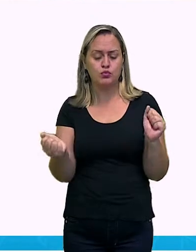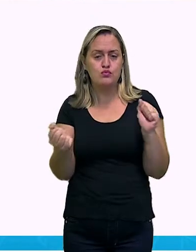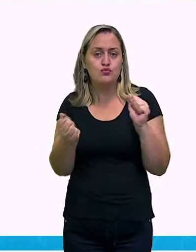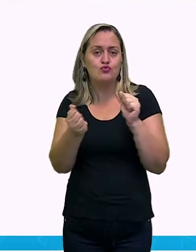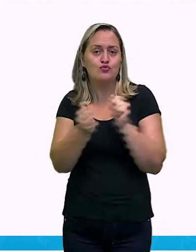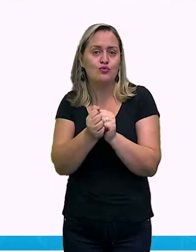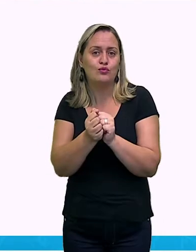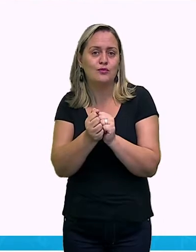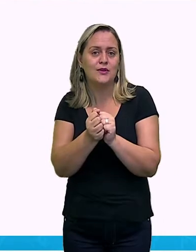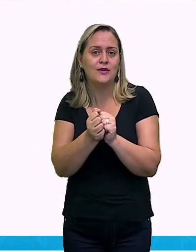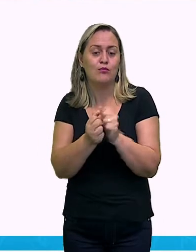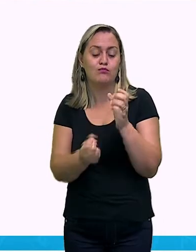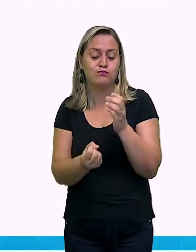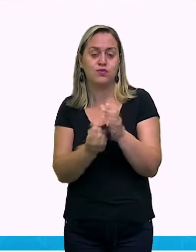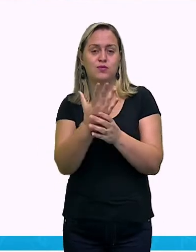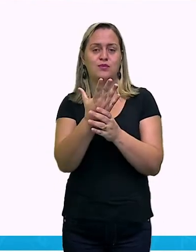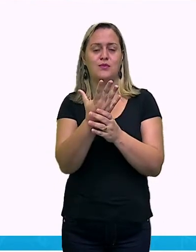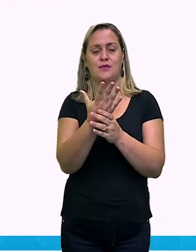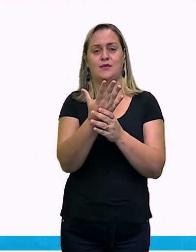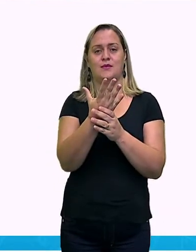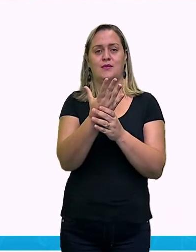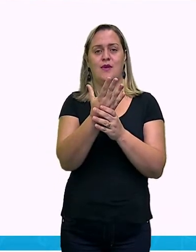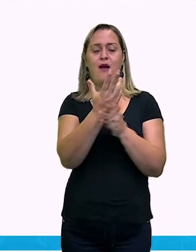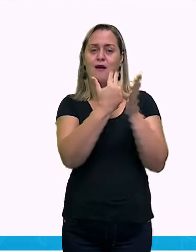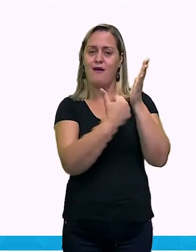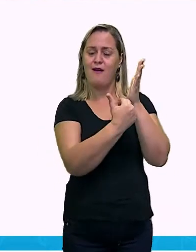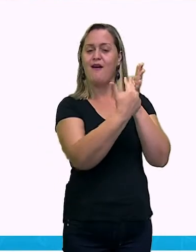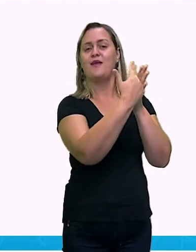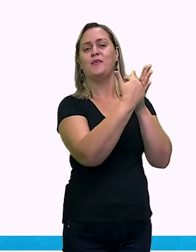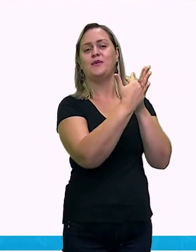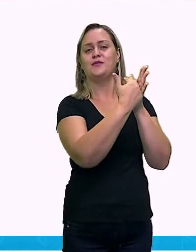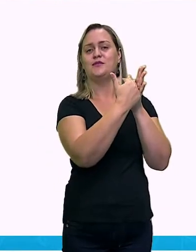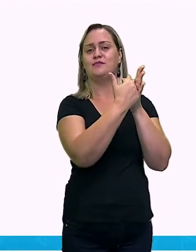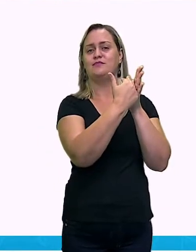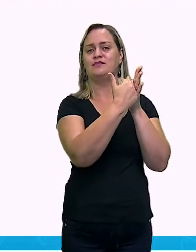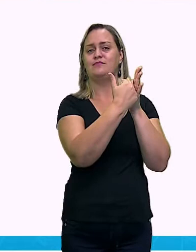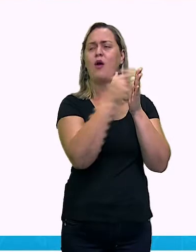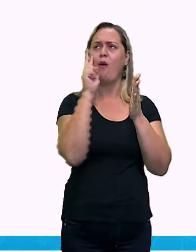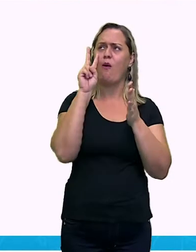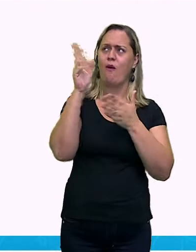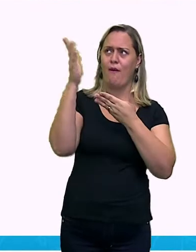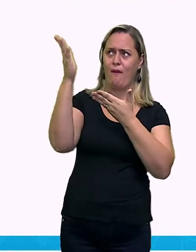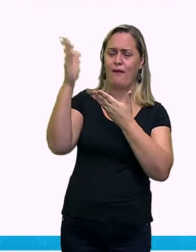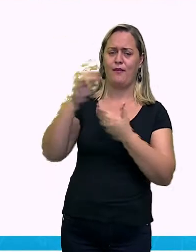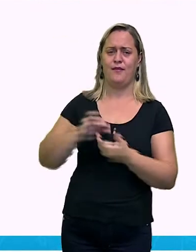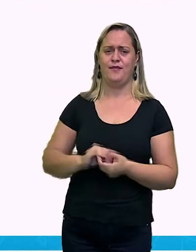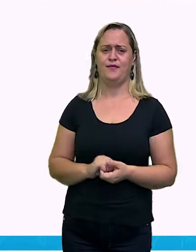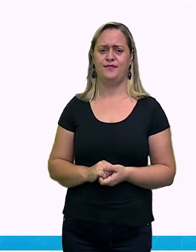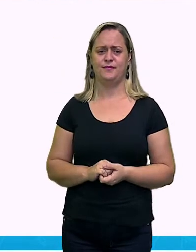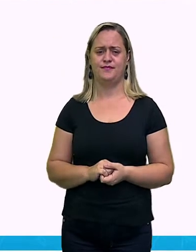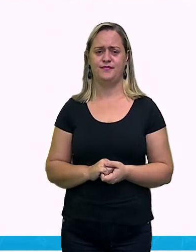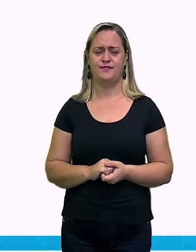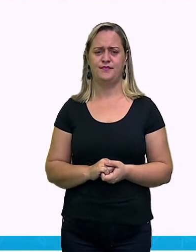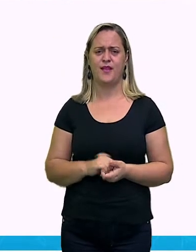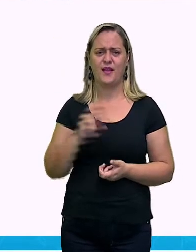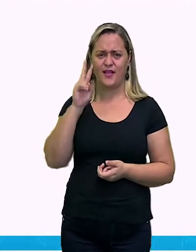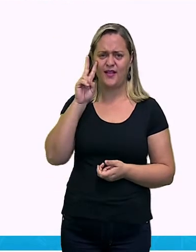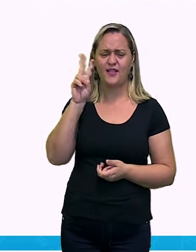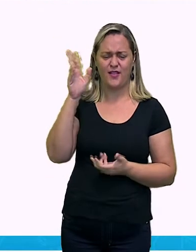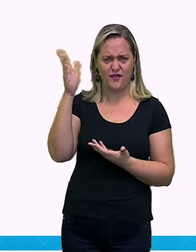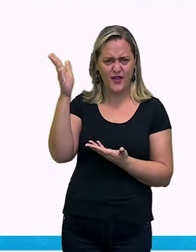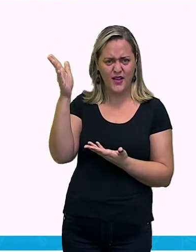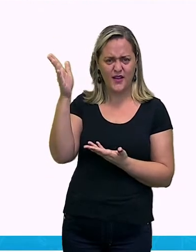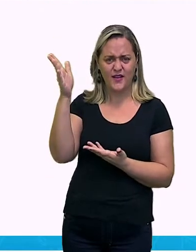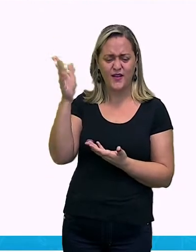que você está vendo agora. Olha essa para poder ficar mais clara. Olha como esse desenho